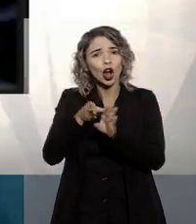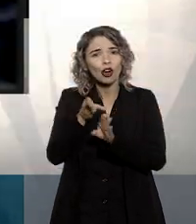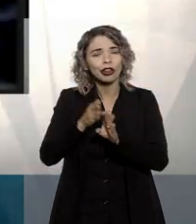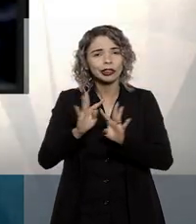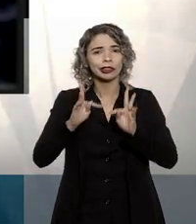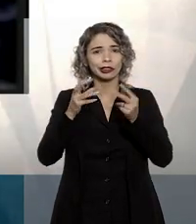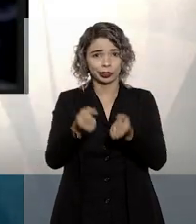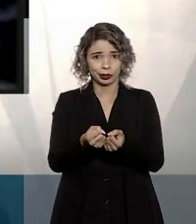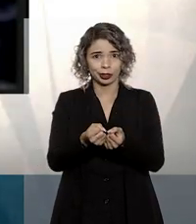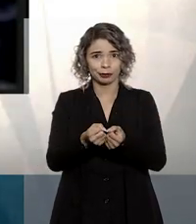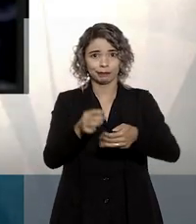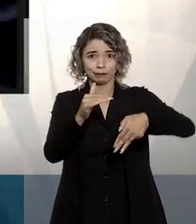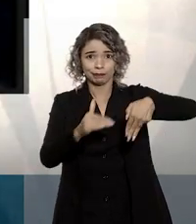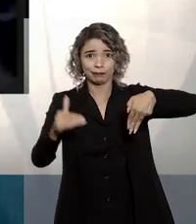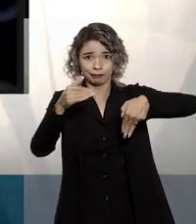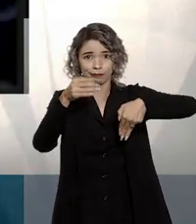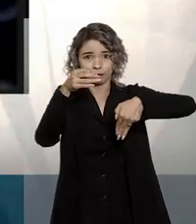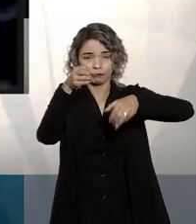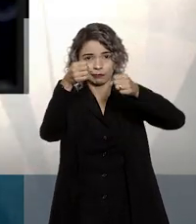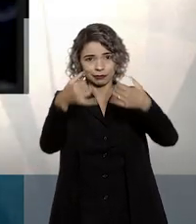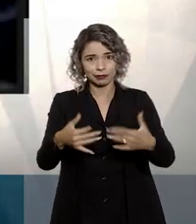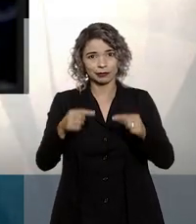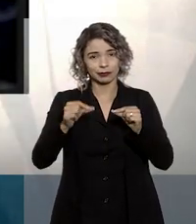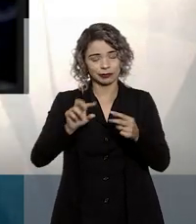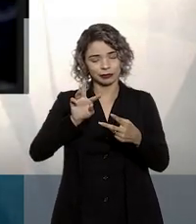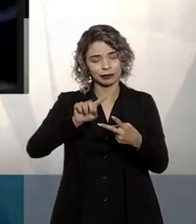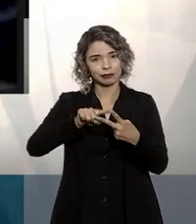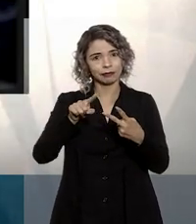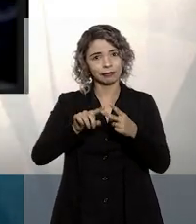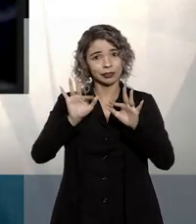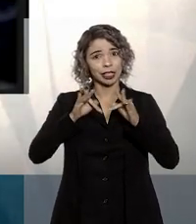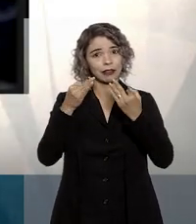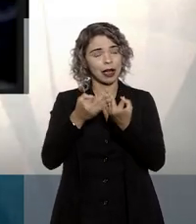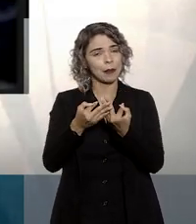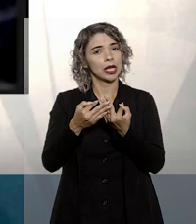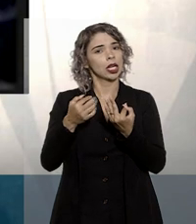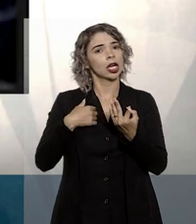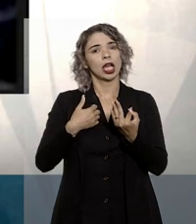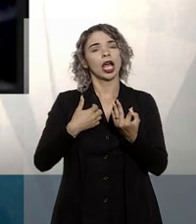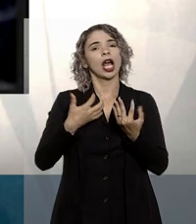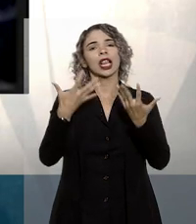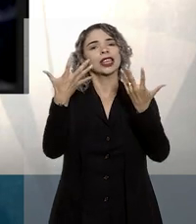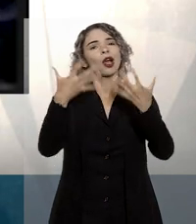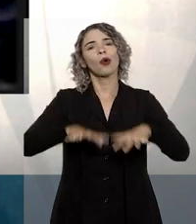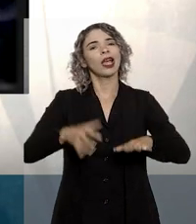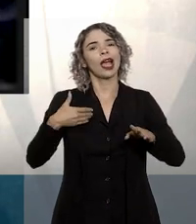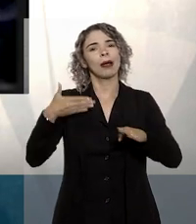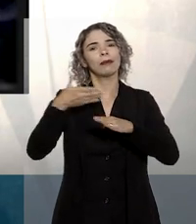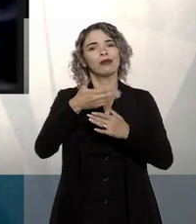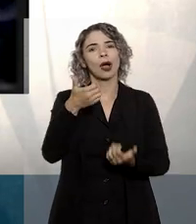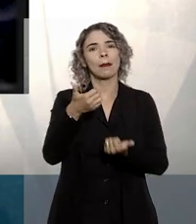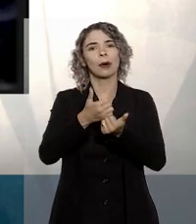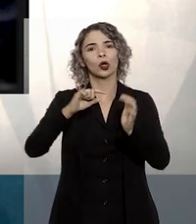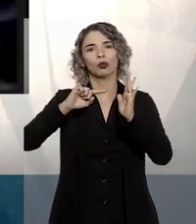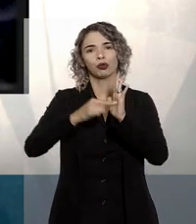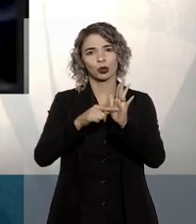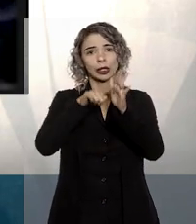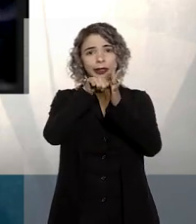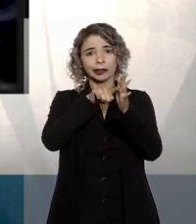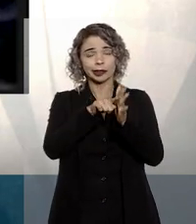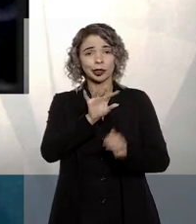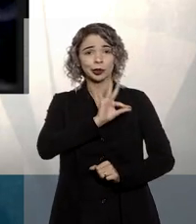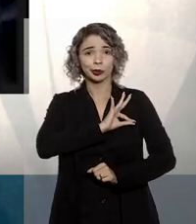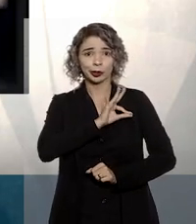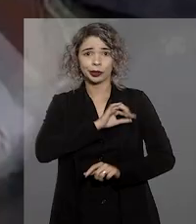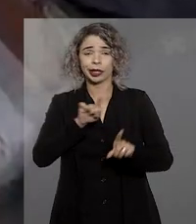O ministro Schietti destacou ainda que as famílias de Marielle e Anderson não pretendem ser habilitadas como assistentes da acusação no